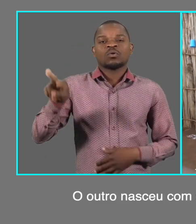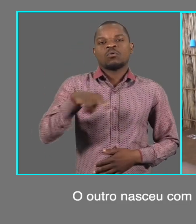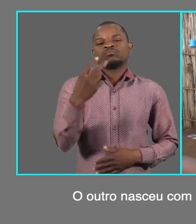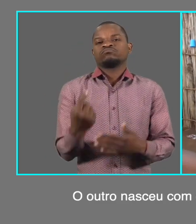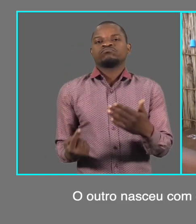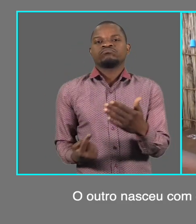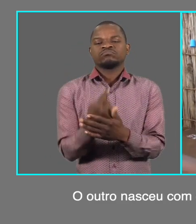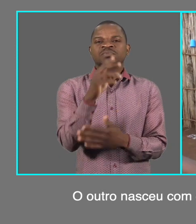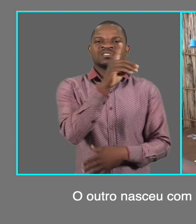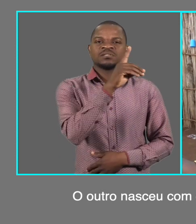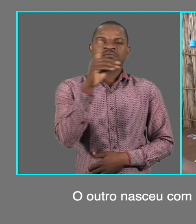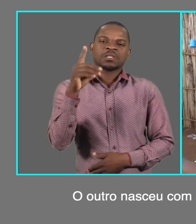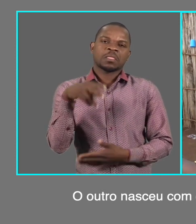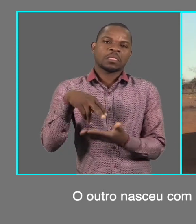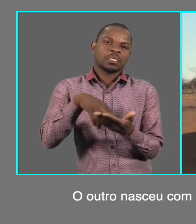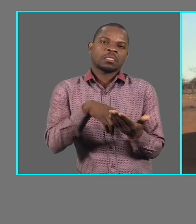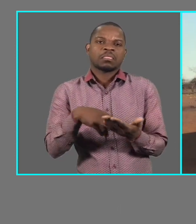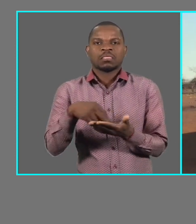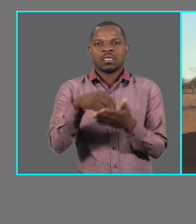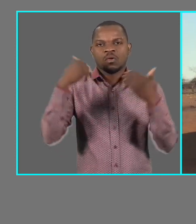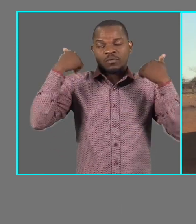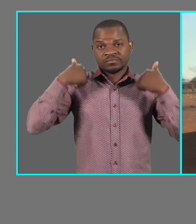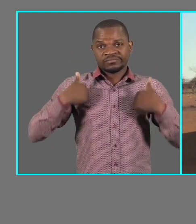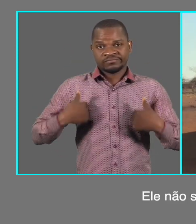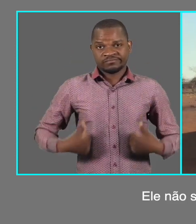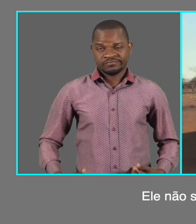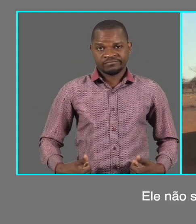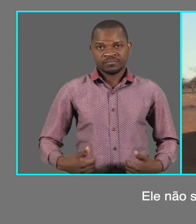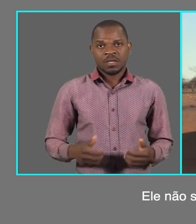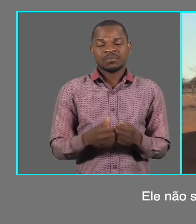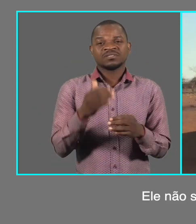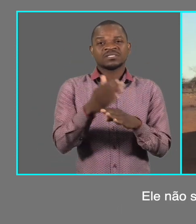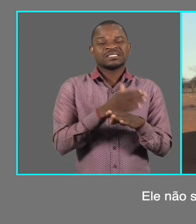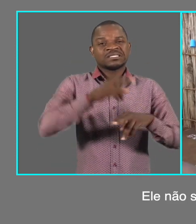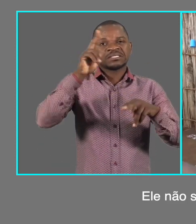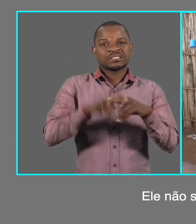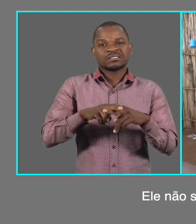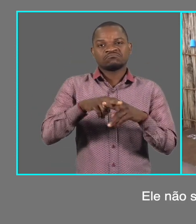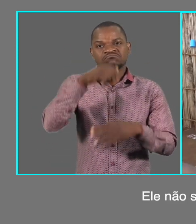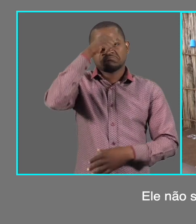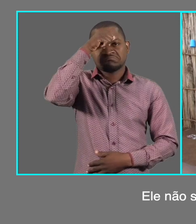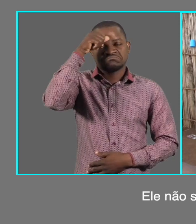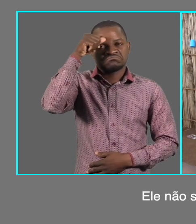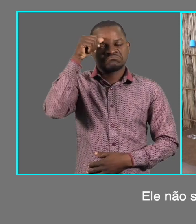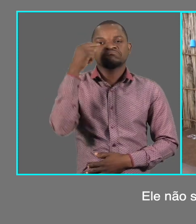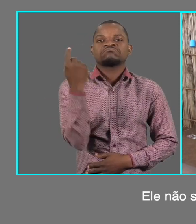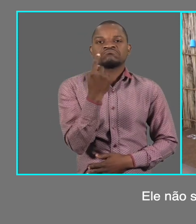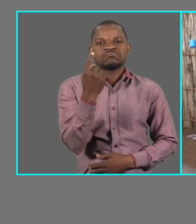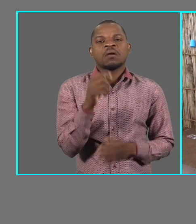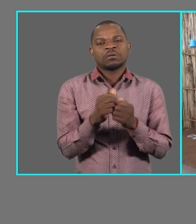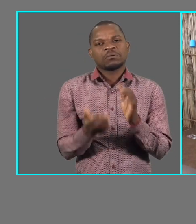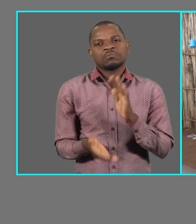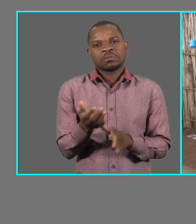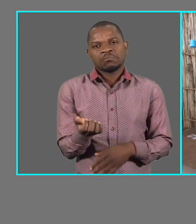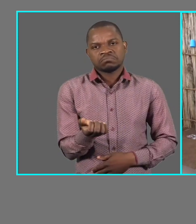física, com um corpo frágil. Ele não se sentava e cresceu com um corpo frágil.